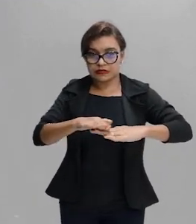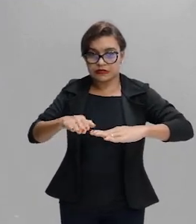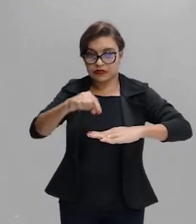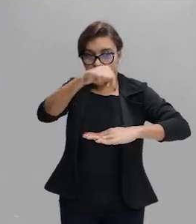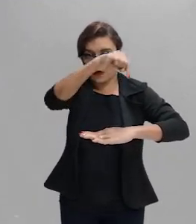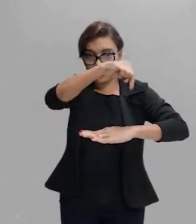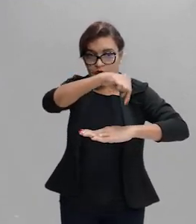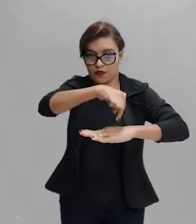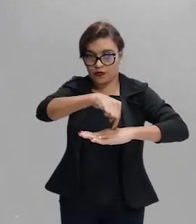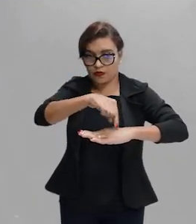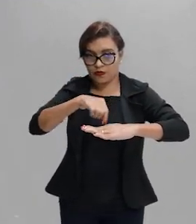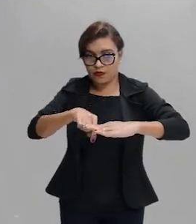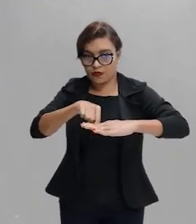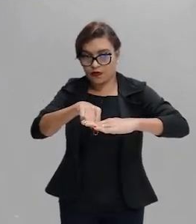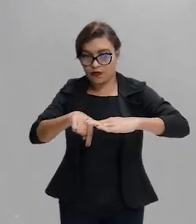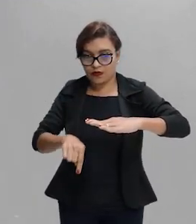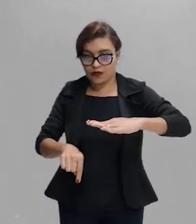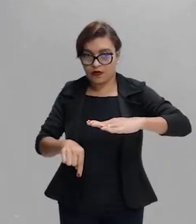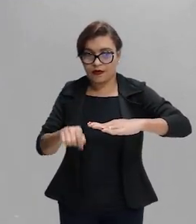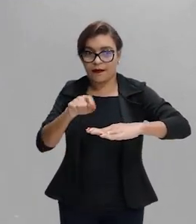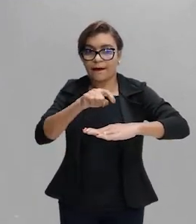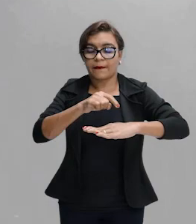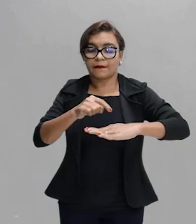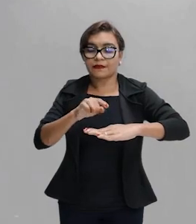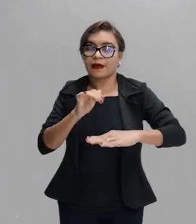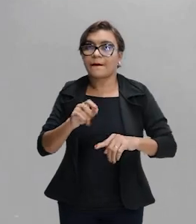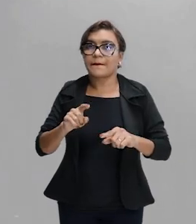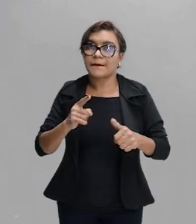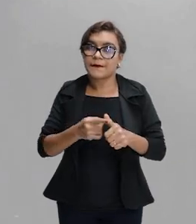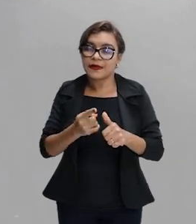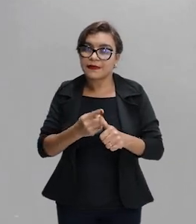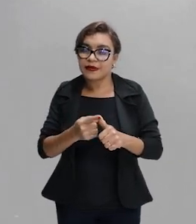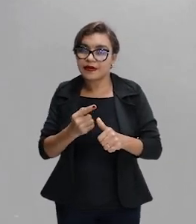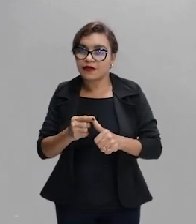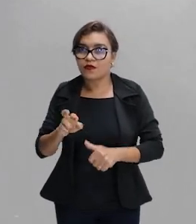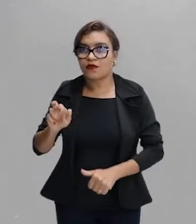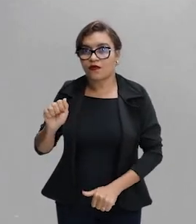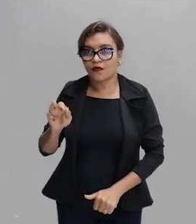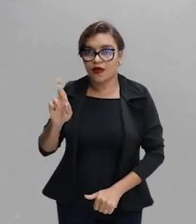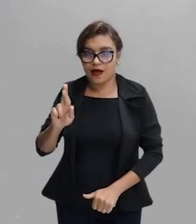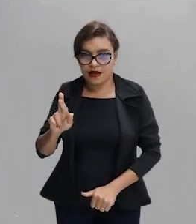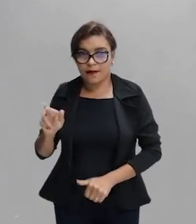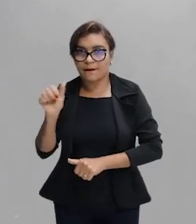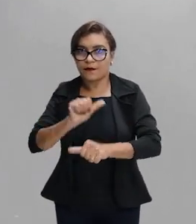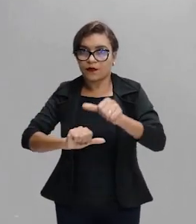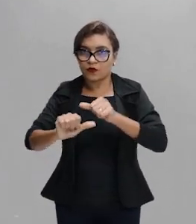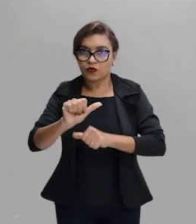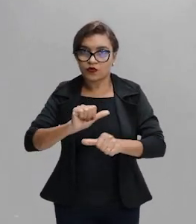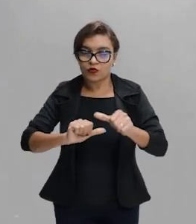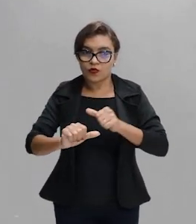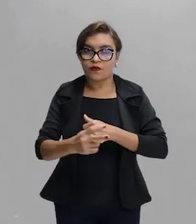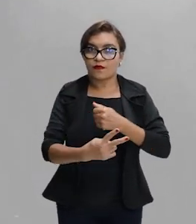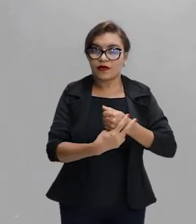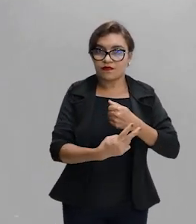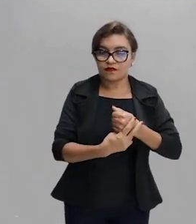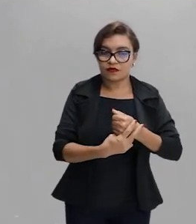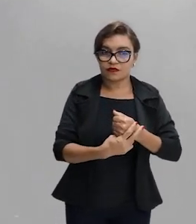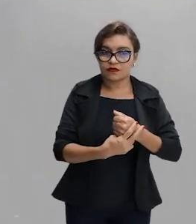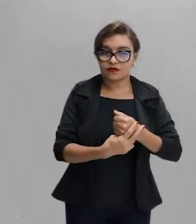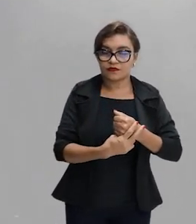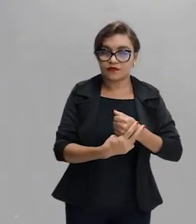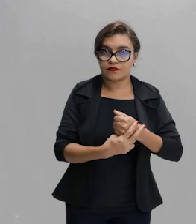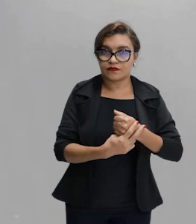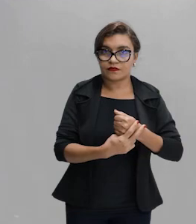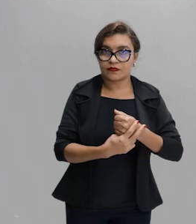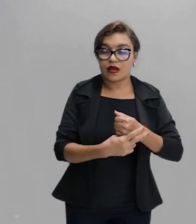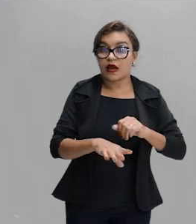vidro para o ar. Primeiro passou do ar para o vidro e agora do vidro para o ar. Quando ela passa do vidro para o ar ela vai sofrer a